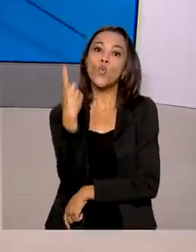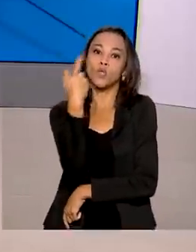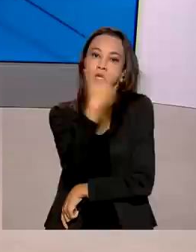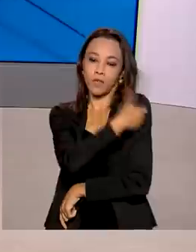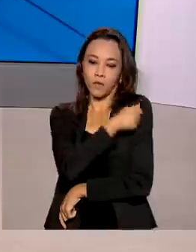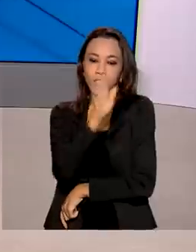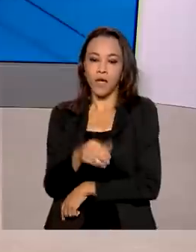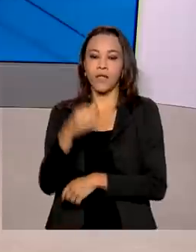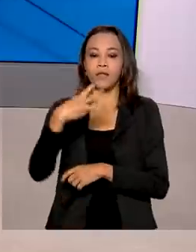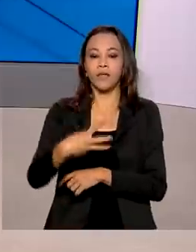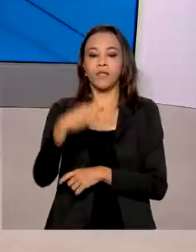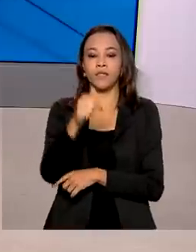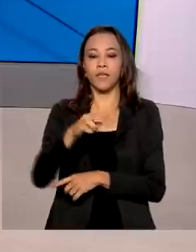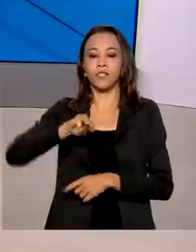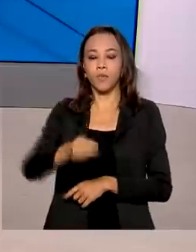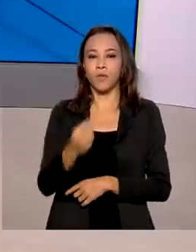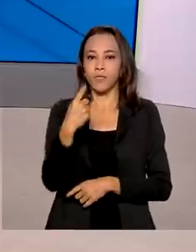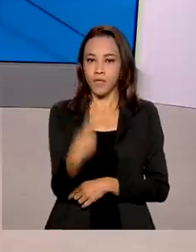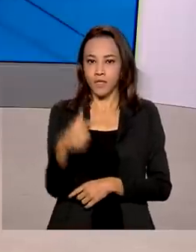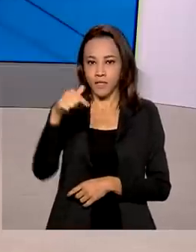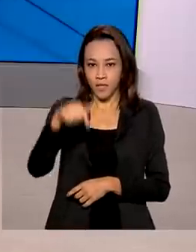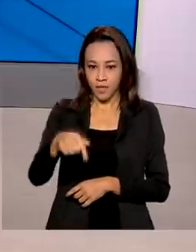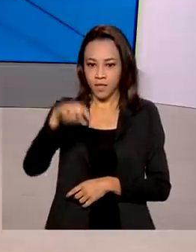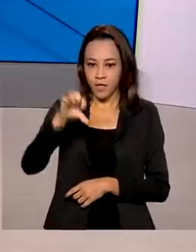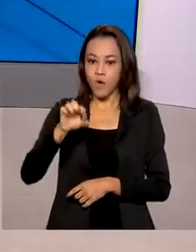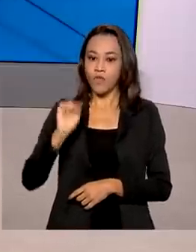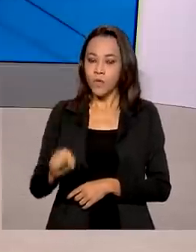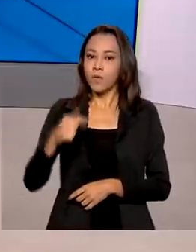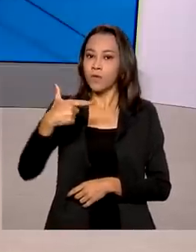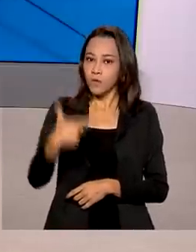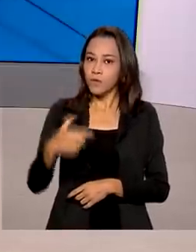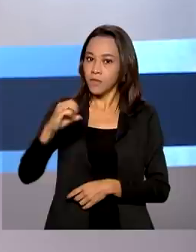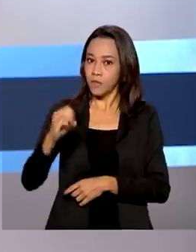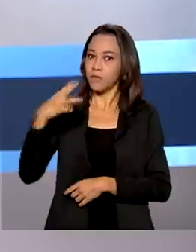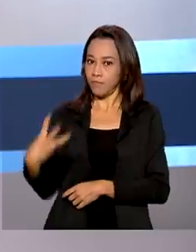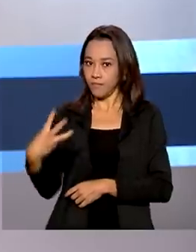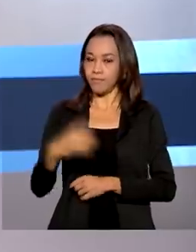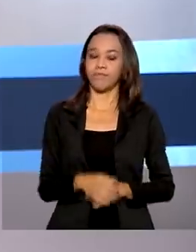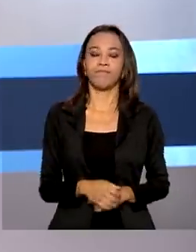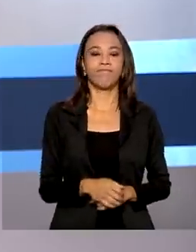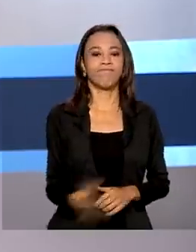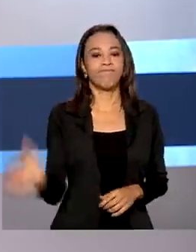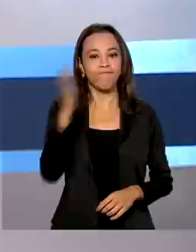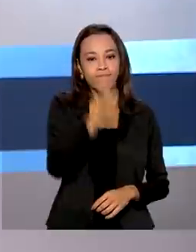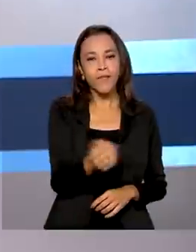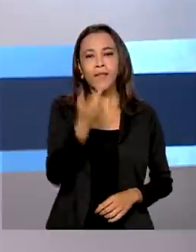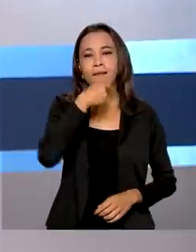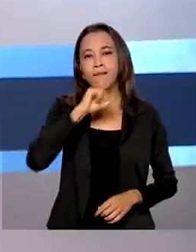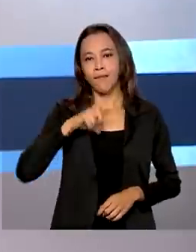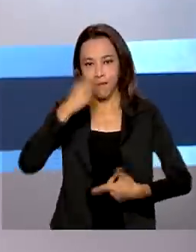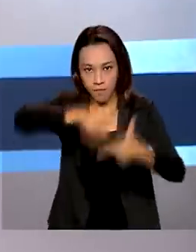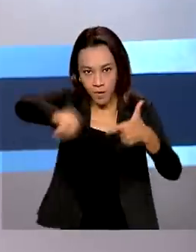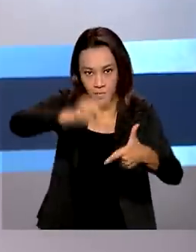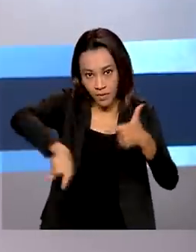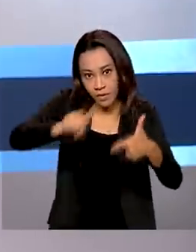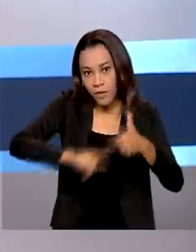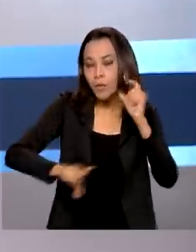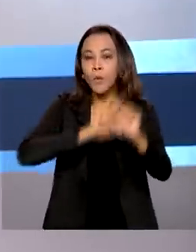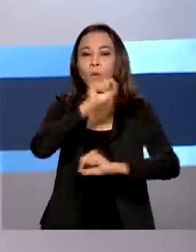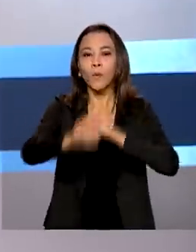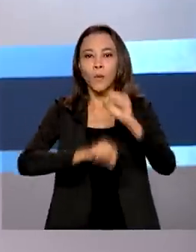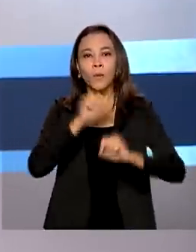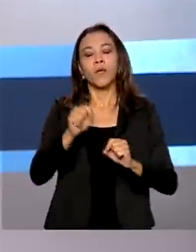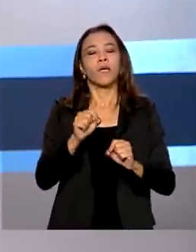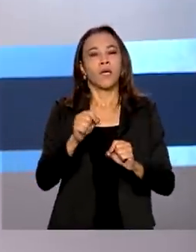de 37.179.203. Para quem teve problemas para embarcar durante a